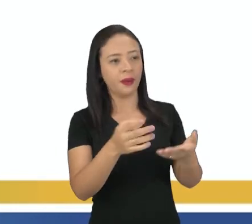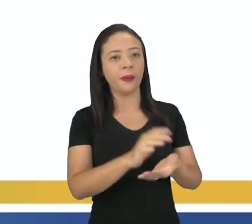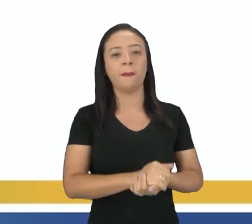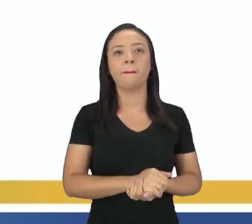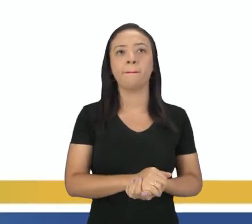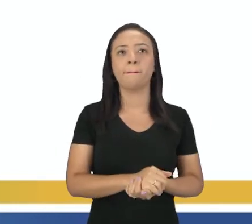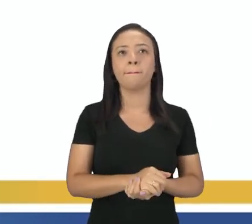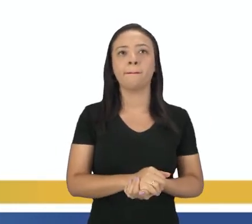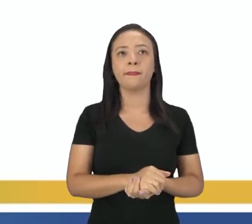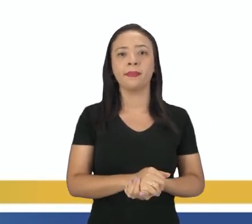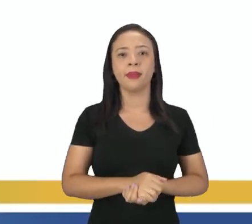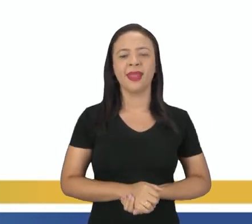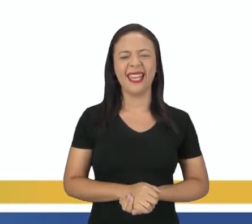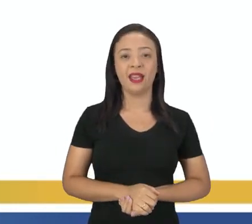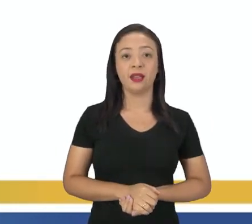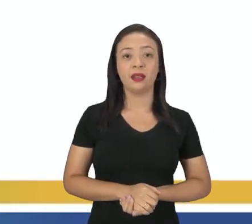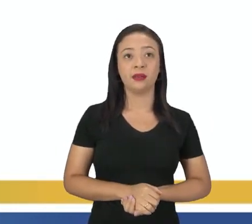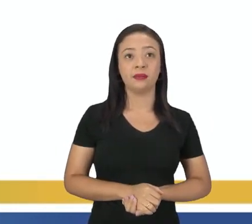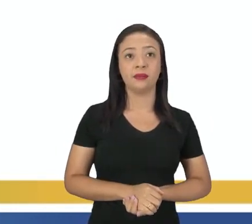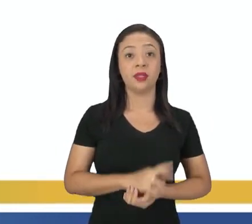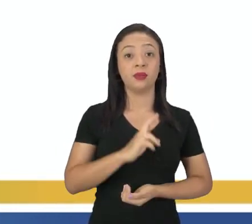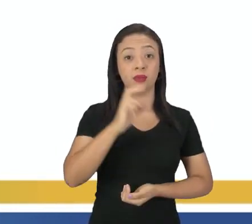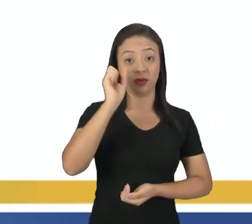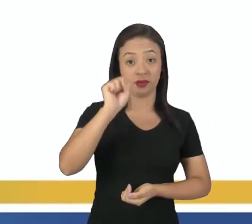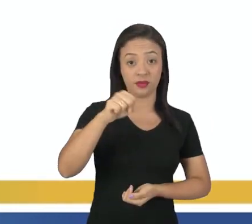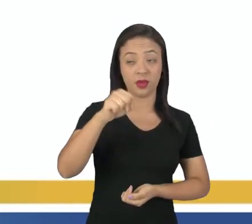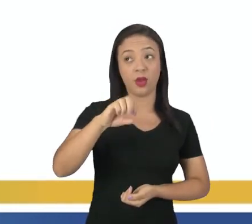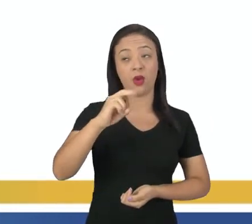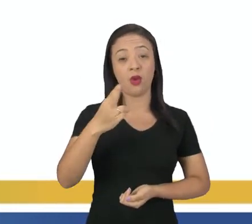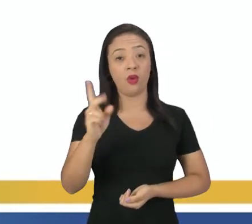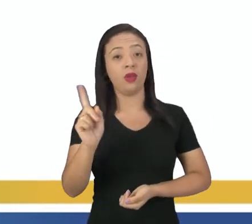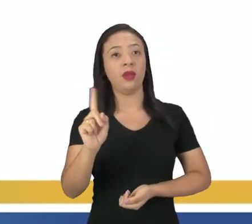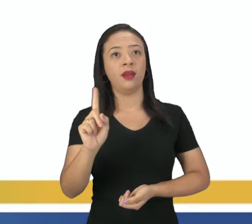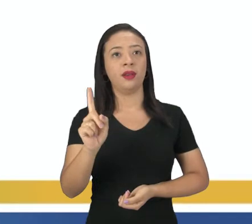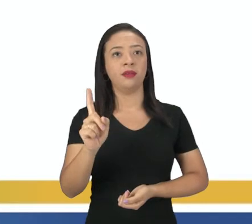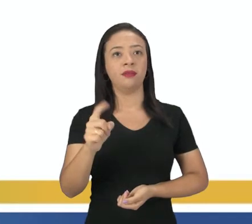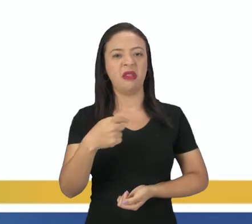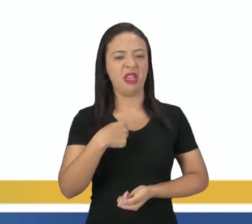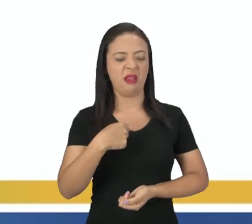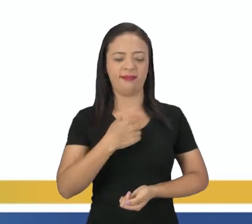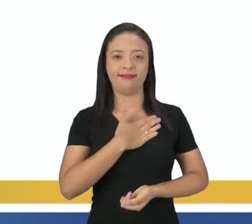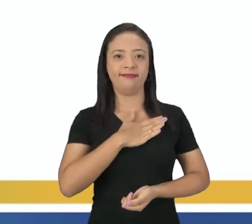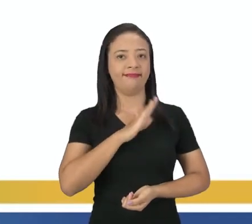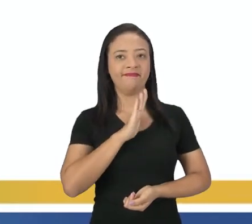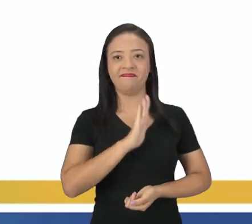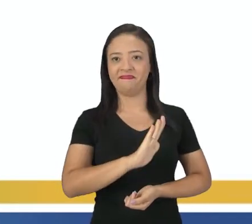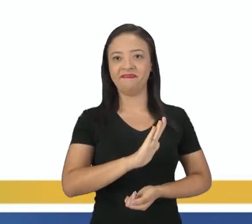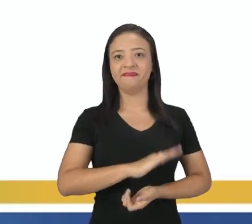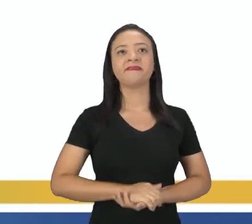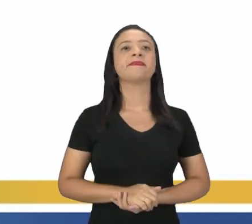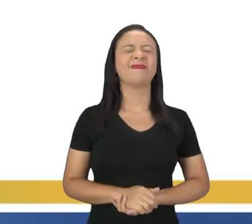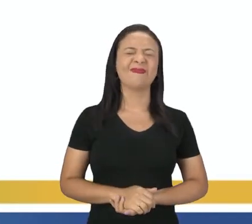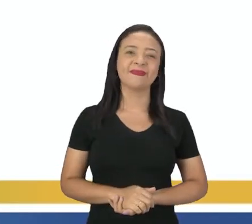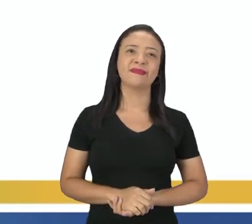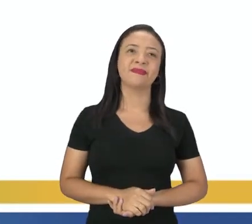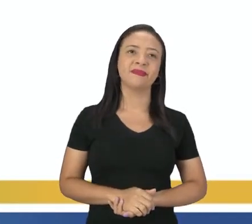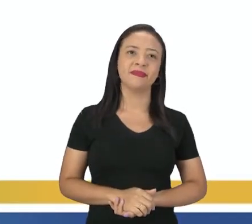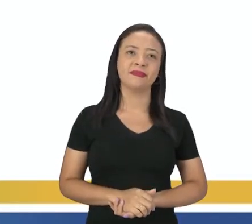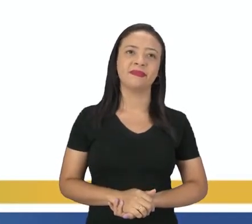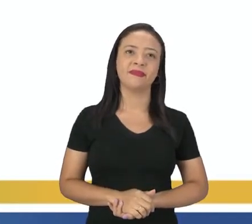dar um contraste ali, né? Pra afirmar ou pra negar. No segundo caso, a mim não. A mim não, né?